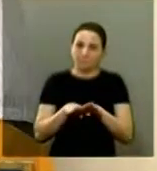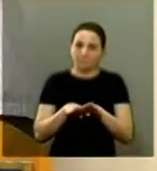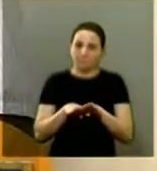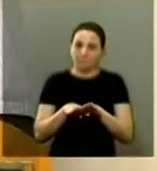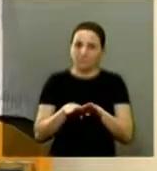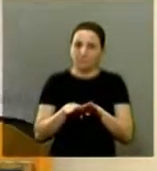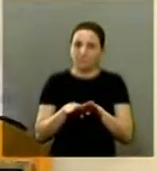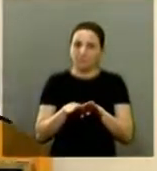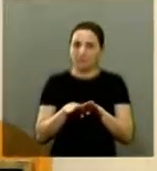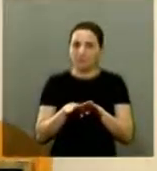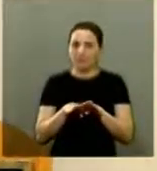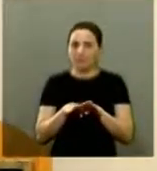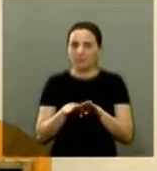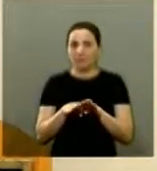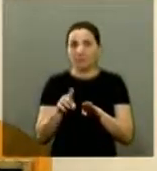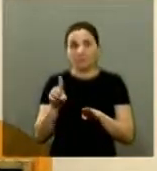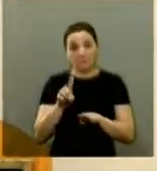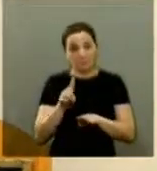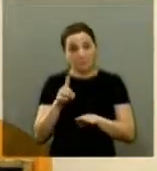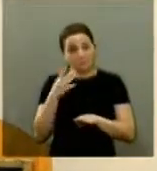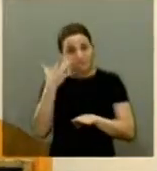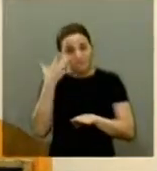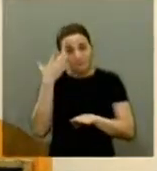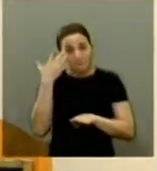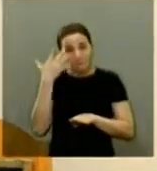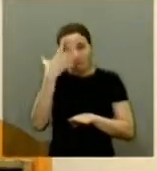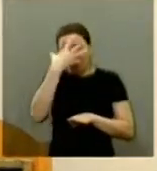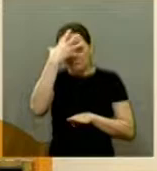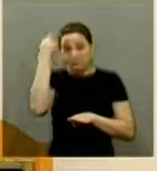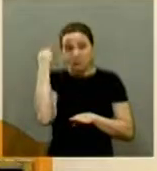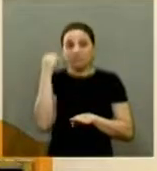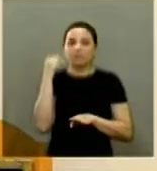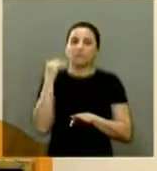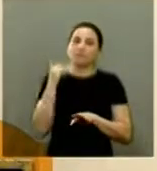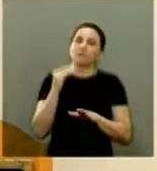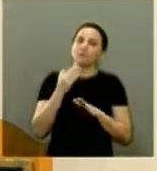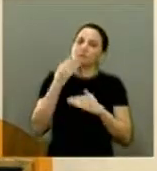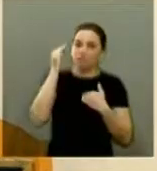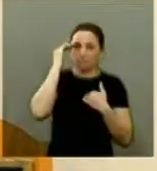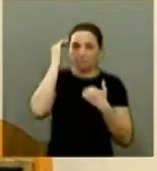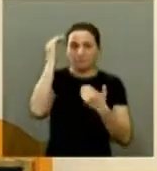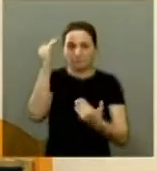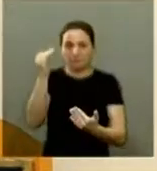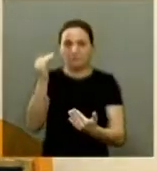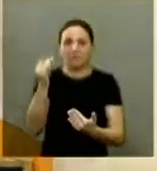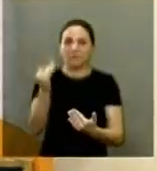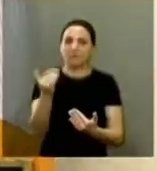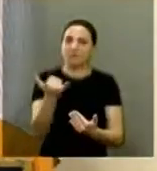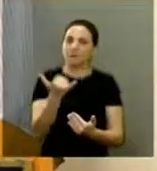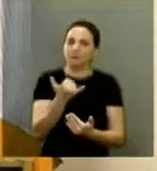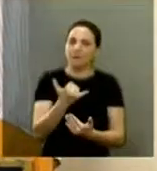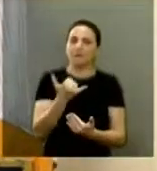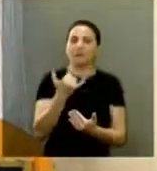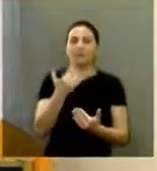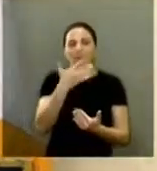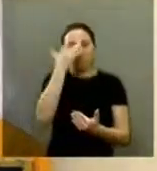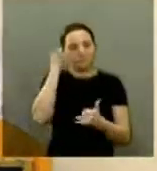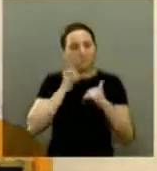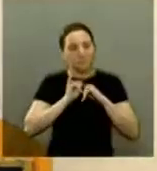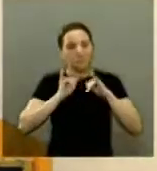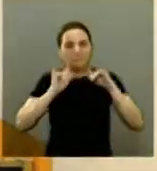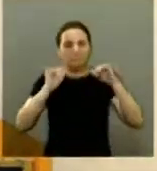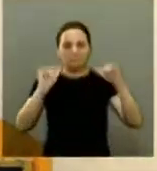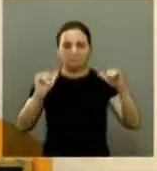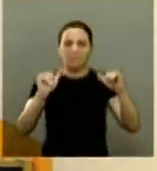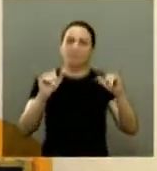fiz uma gaffe de não agradecer o pessoal que sempre está aí disponibilizando para a gente não medindo esforço pessoal da imprensa